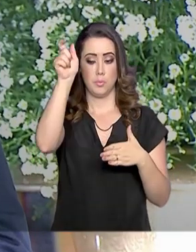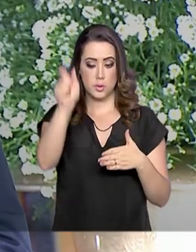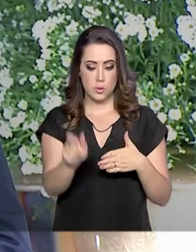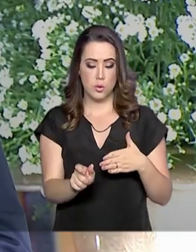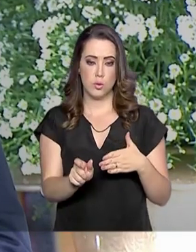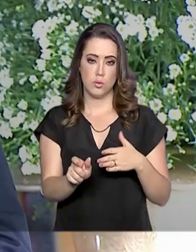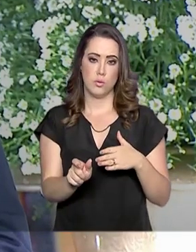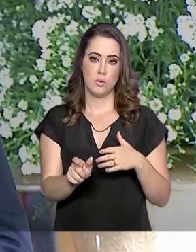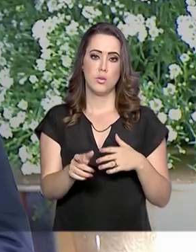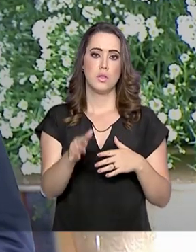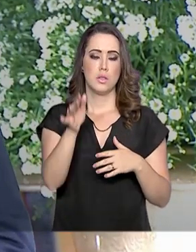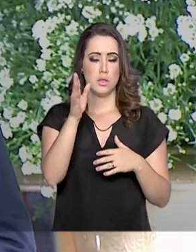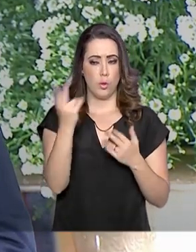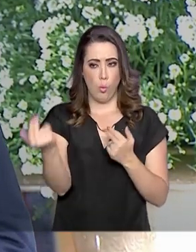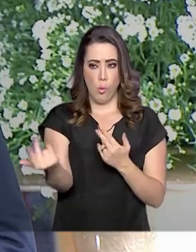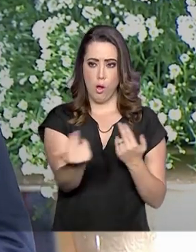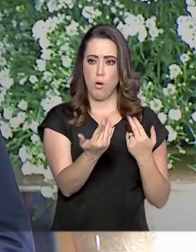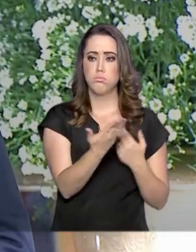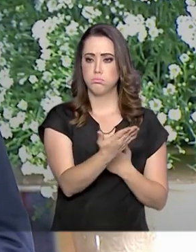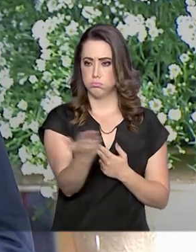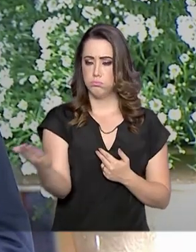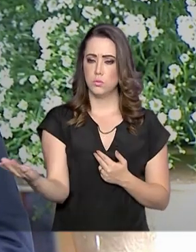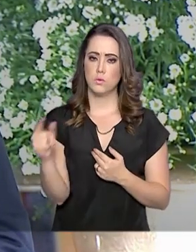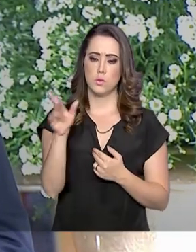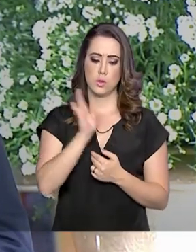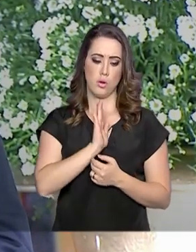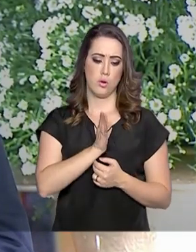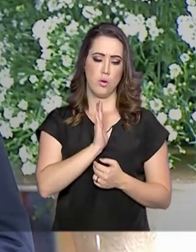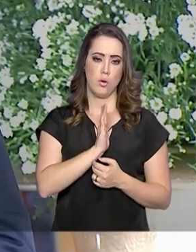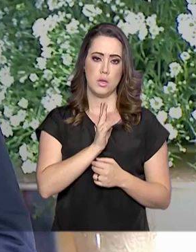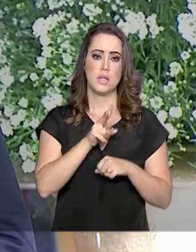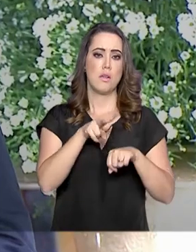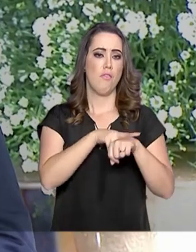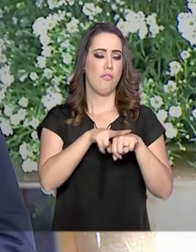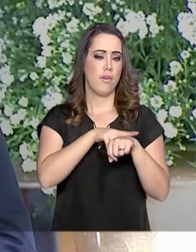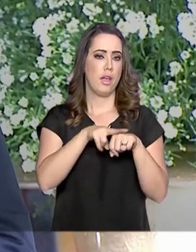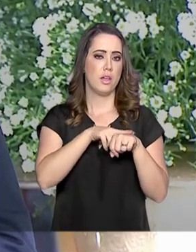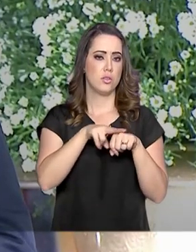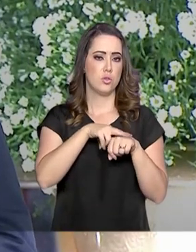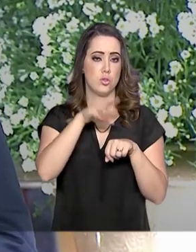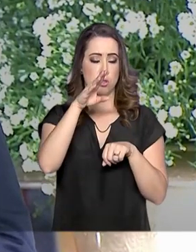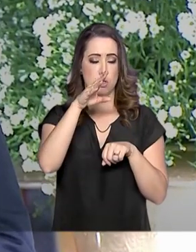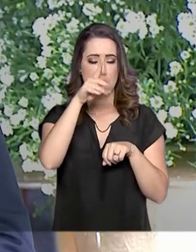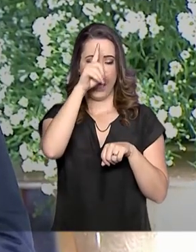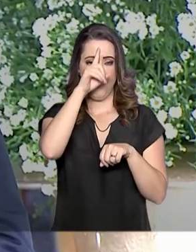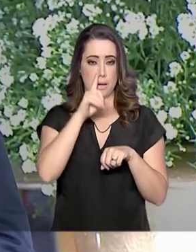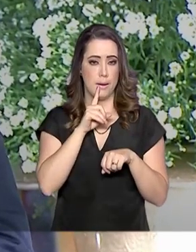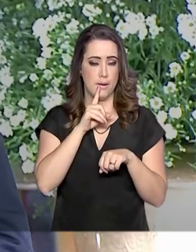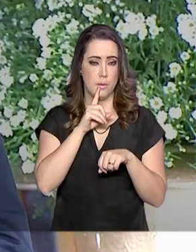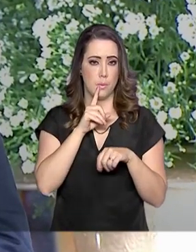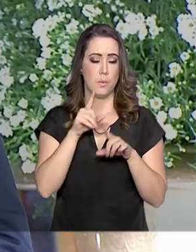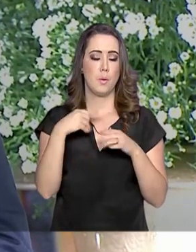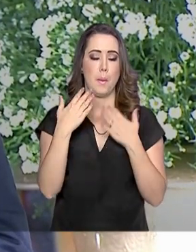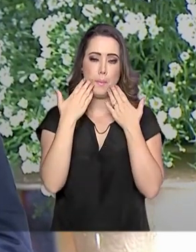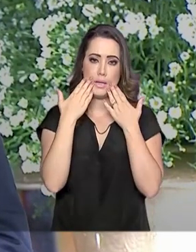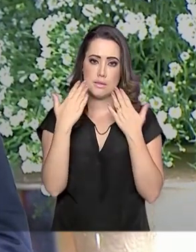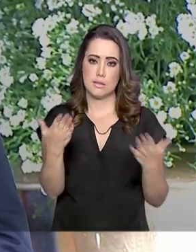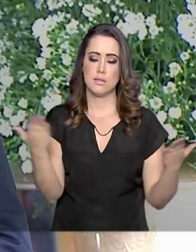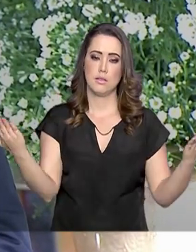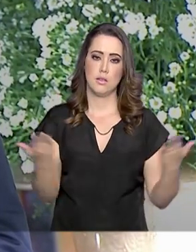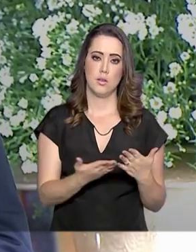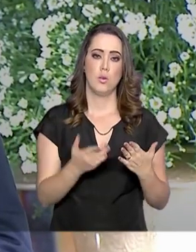que, a exemplo dos senhores, tem um coração verde e amarelo, nos se apresenta agora a